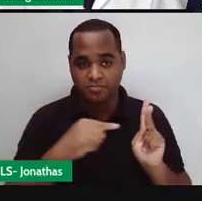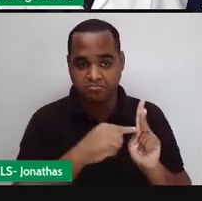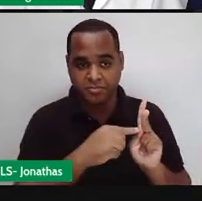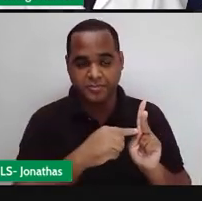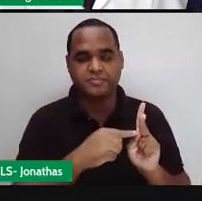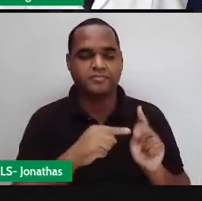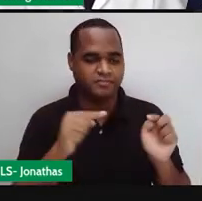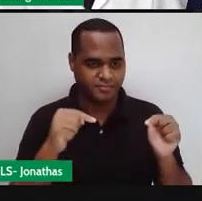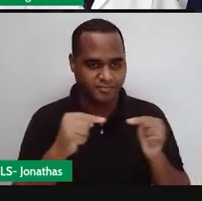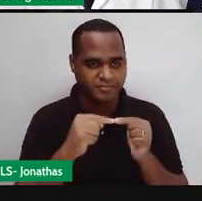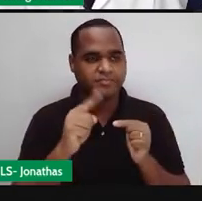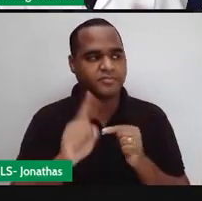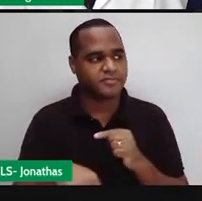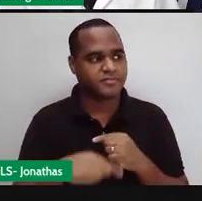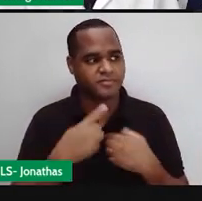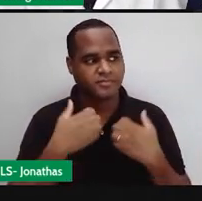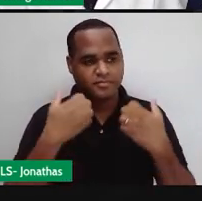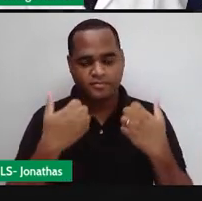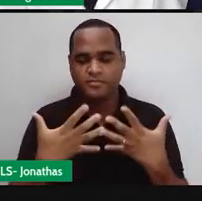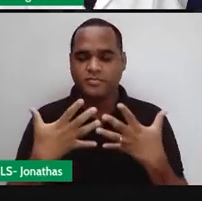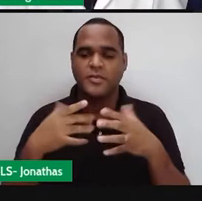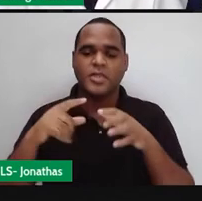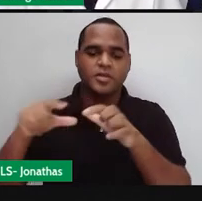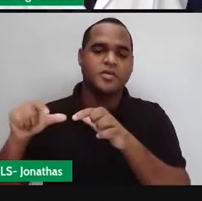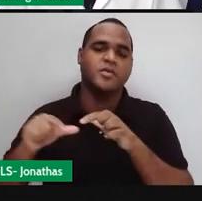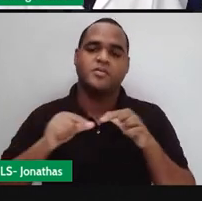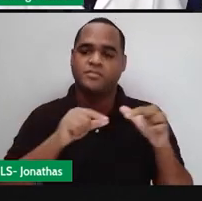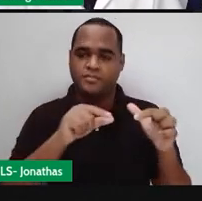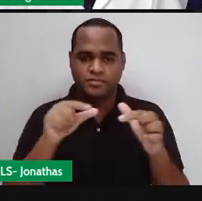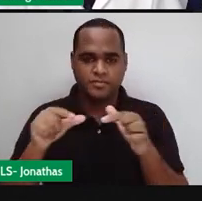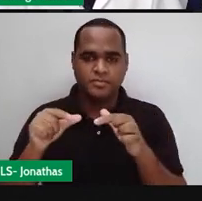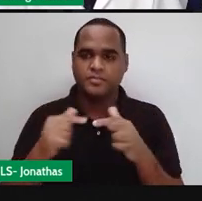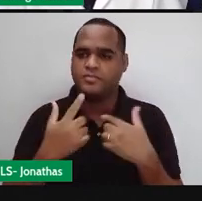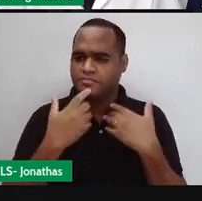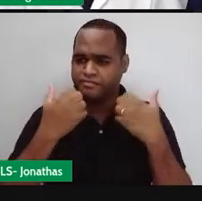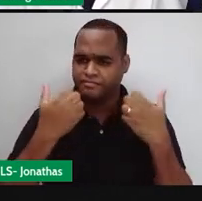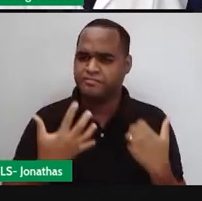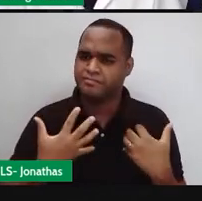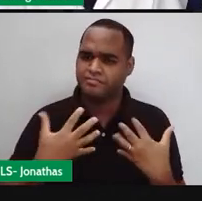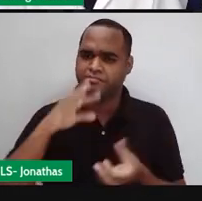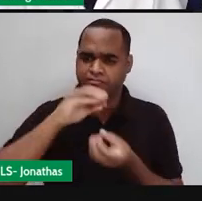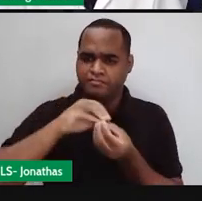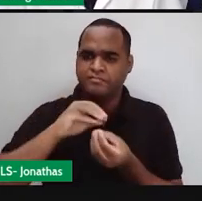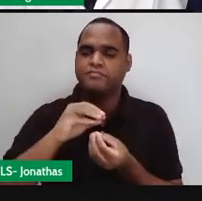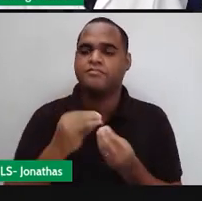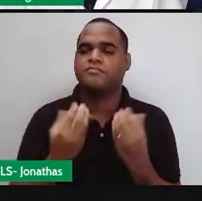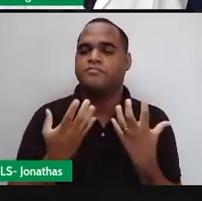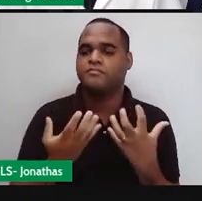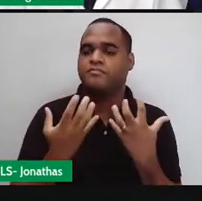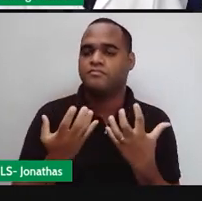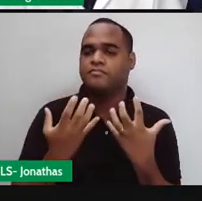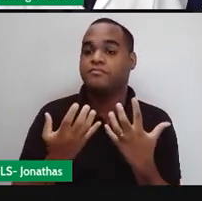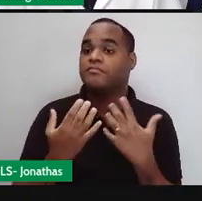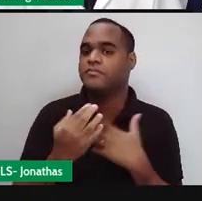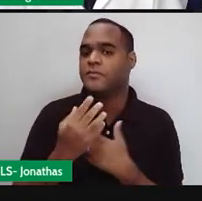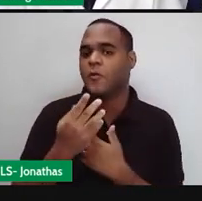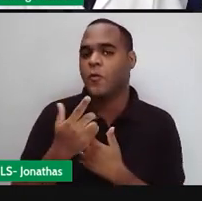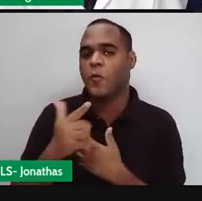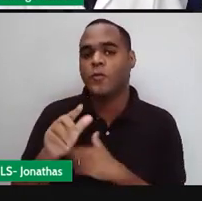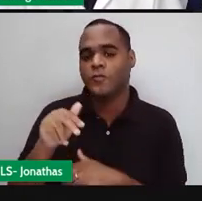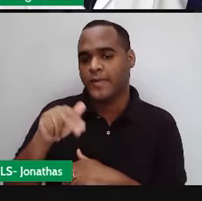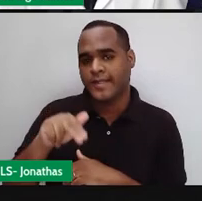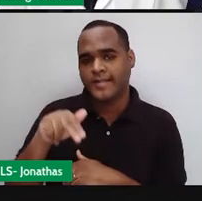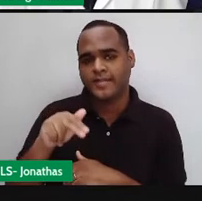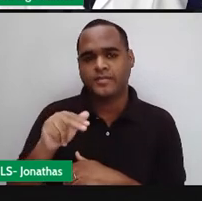lado no triângulo. E isso em qualquer polígono, tá? Aqui no caso do retângulo, do N ao Q,